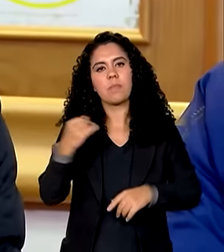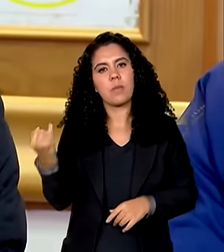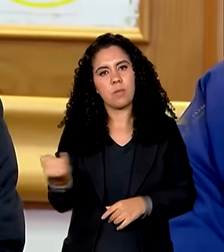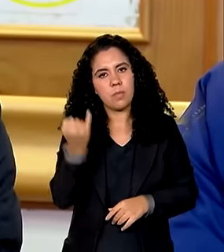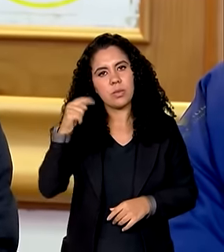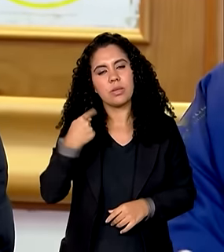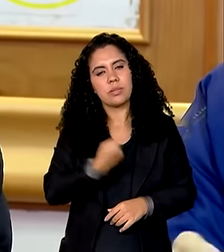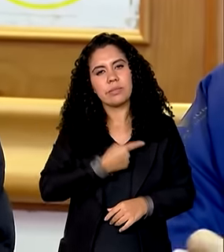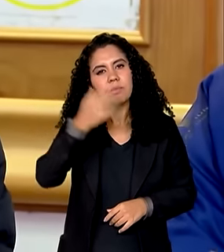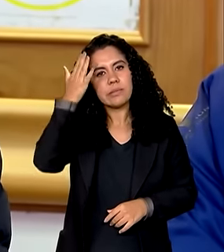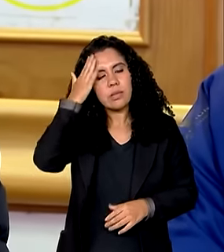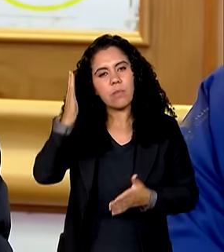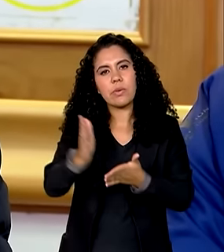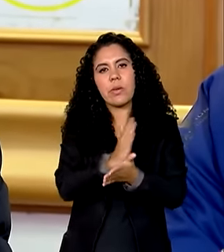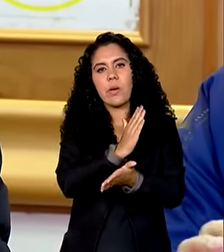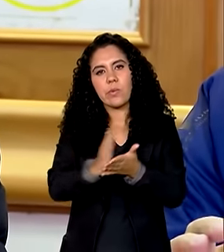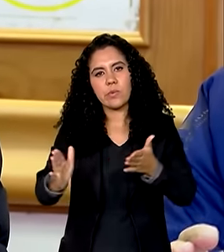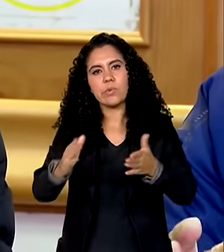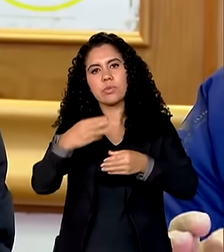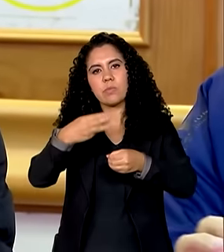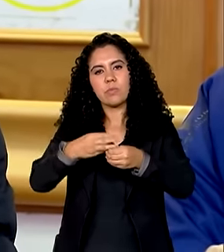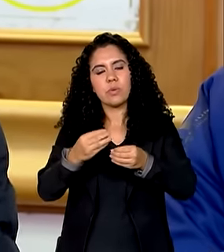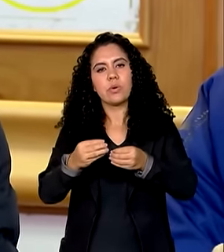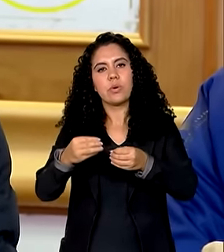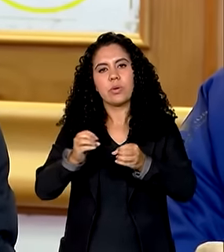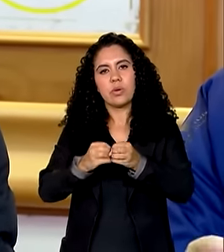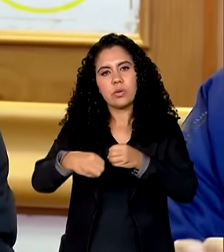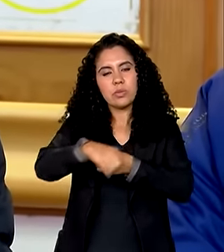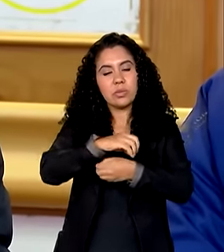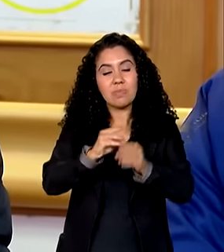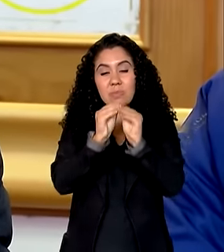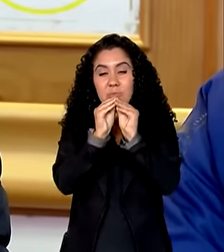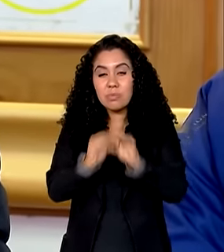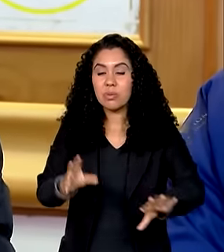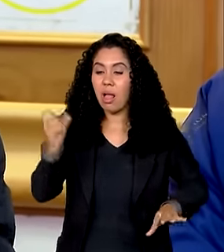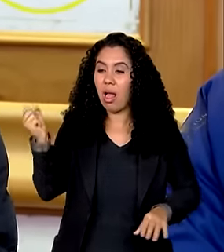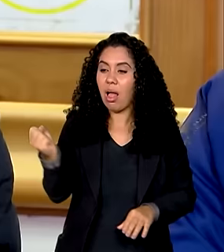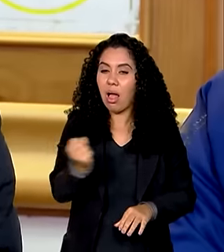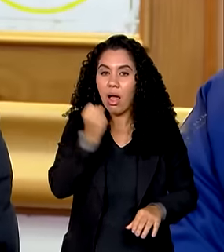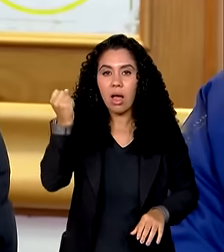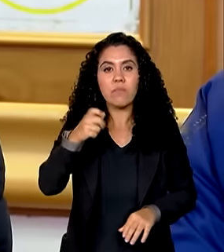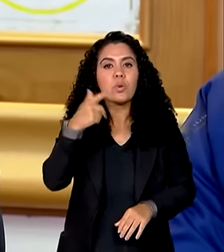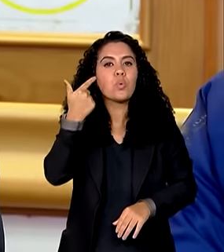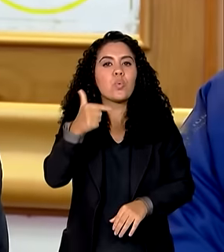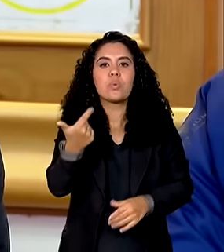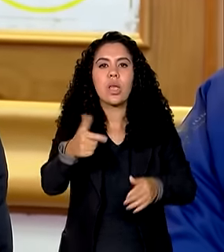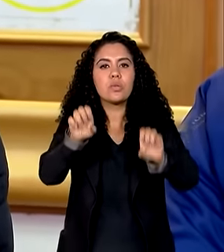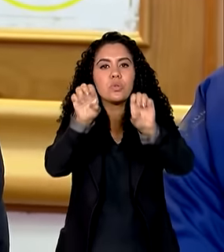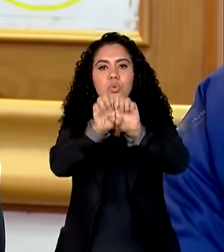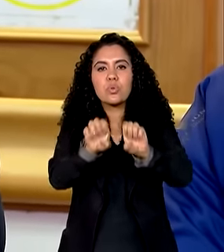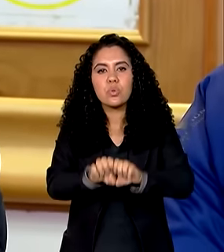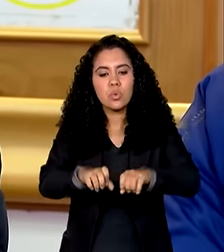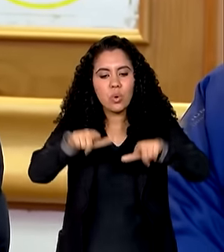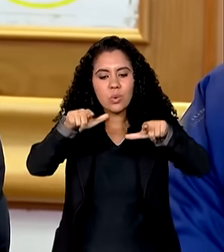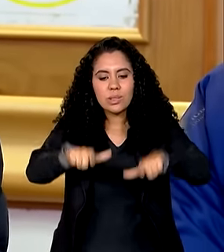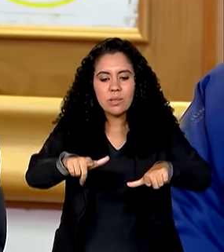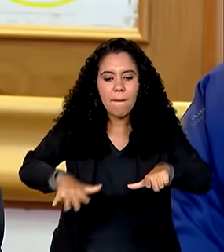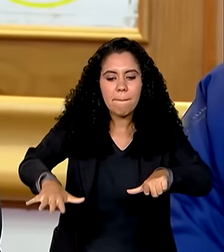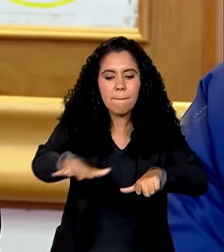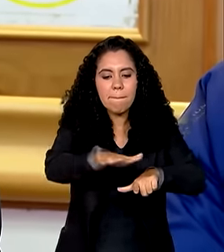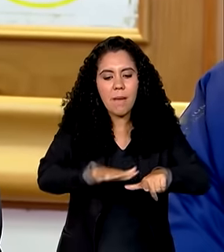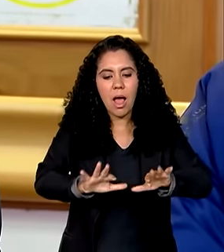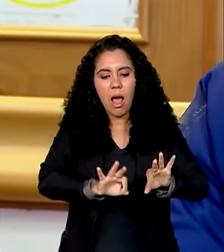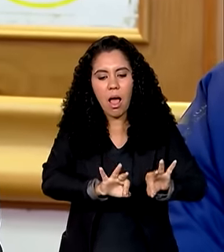sabe que alguns municípios foram fortemente atingidos que não tem uma estrutura física ali ainda reorganizada para